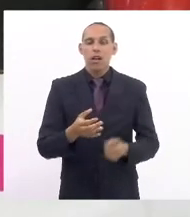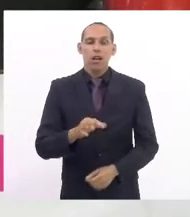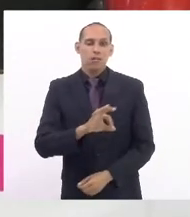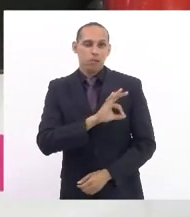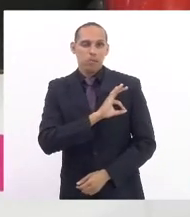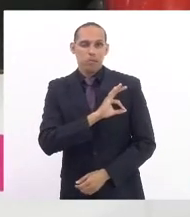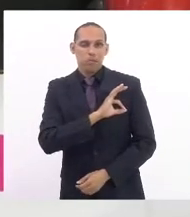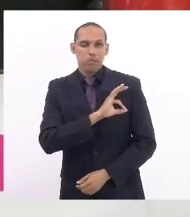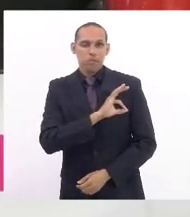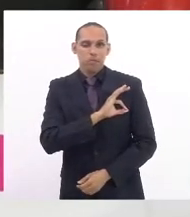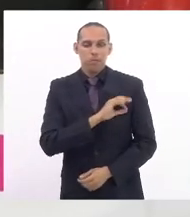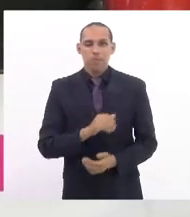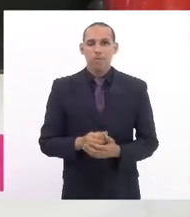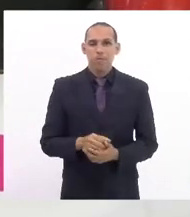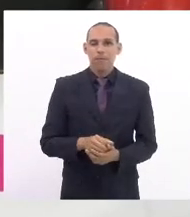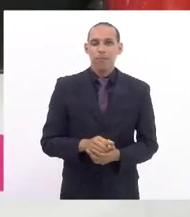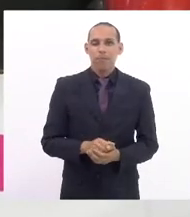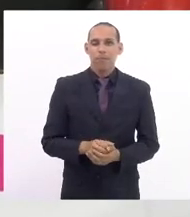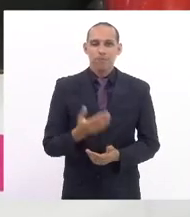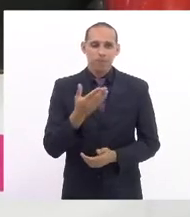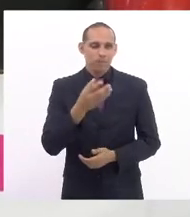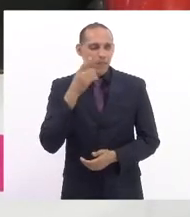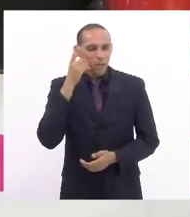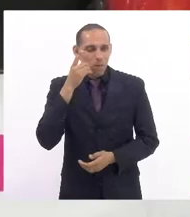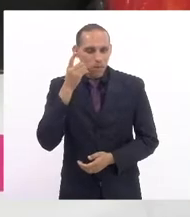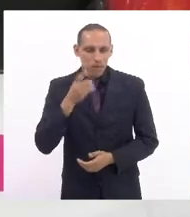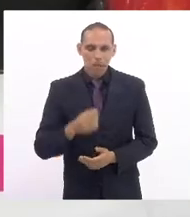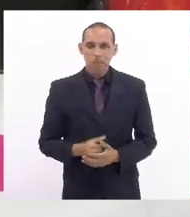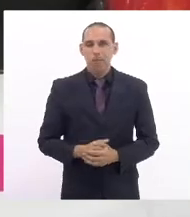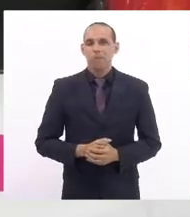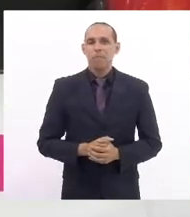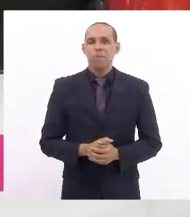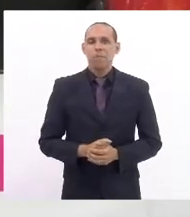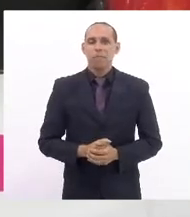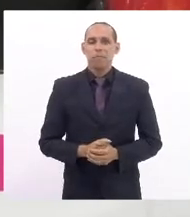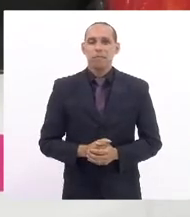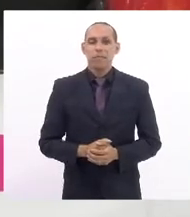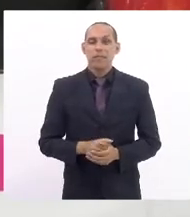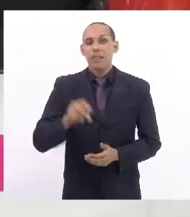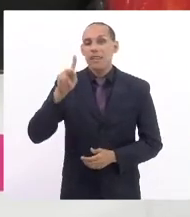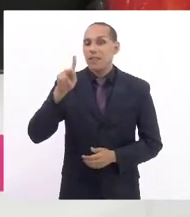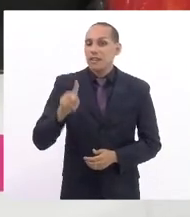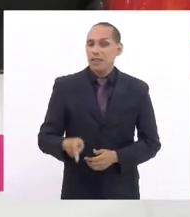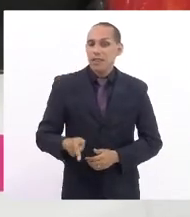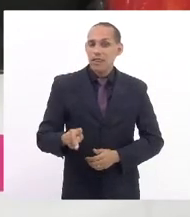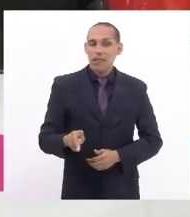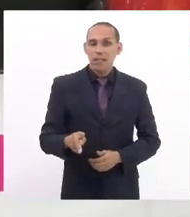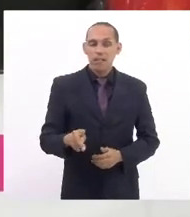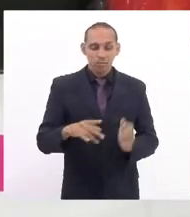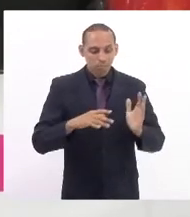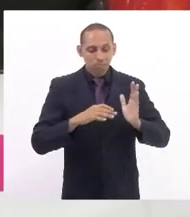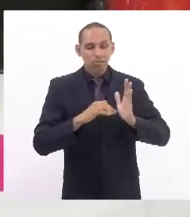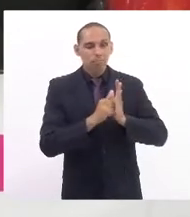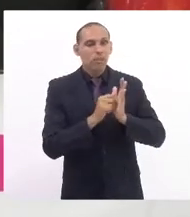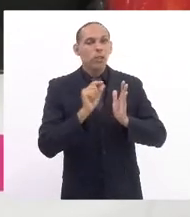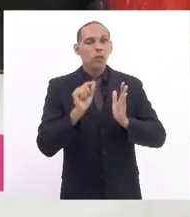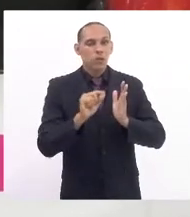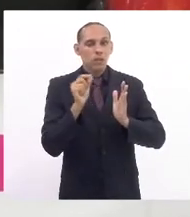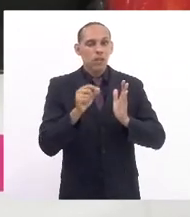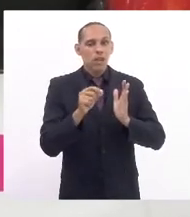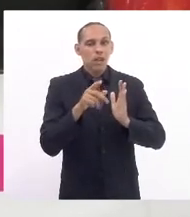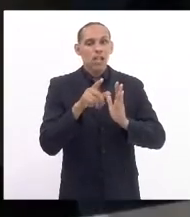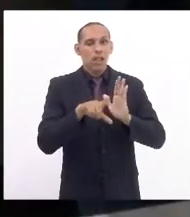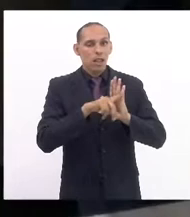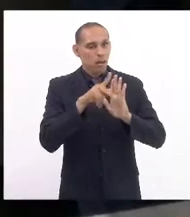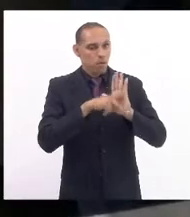de polícia, deputada delegada Marta Rocha. Presidente, fazendo aqui o registro de que esse projeto